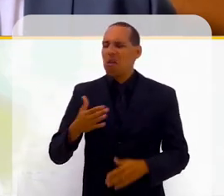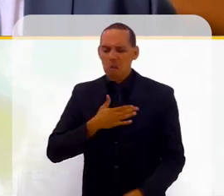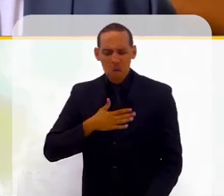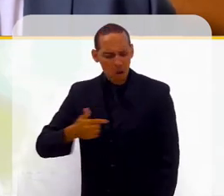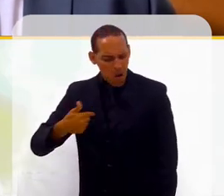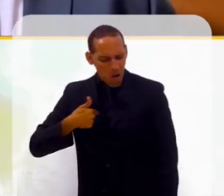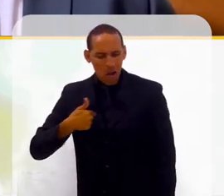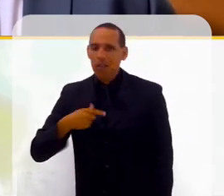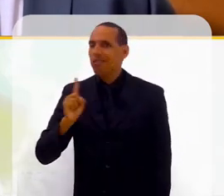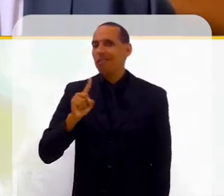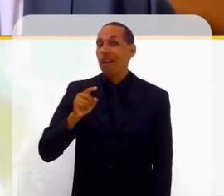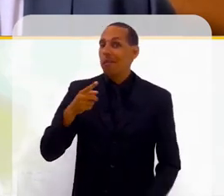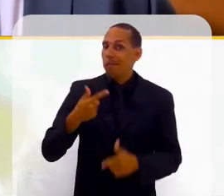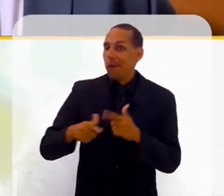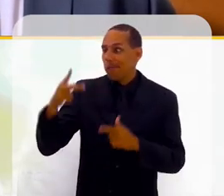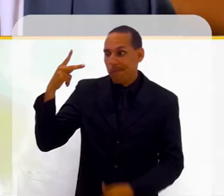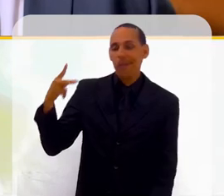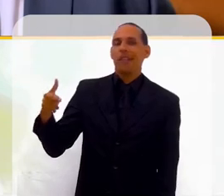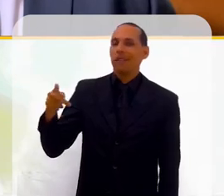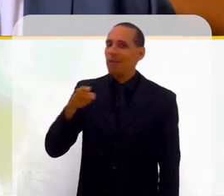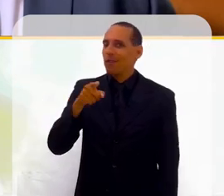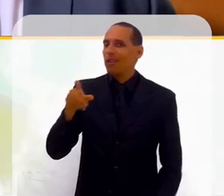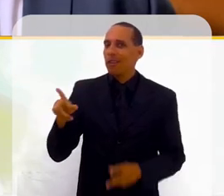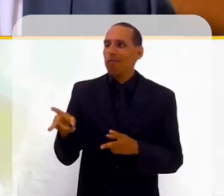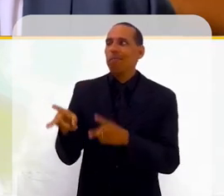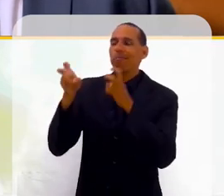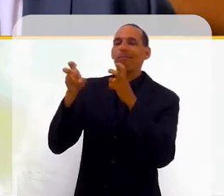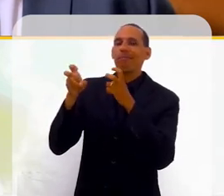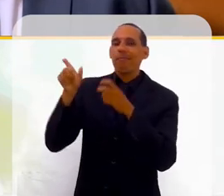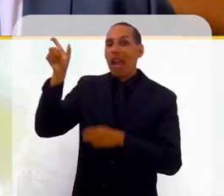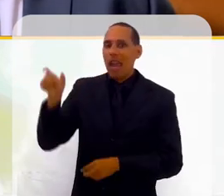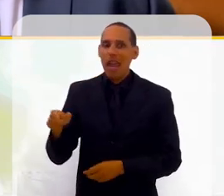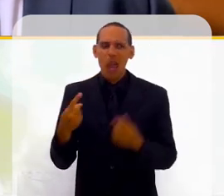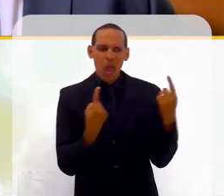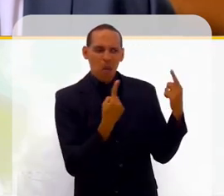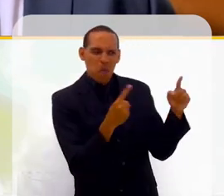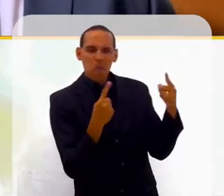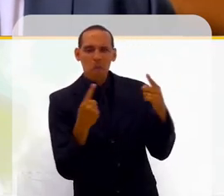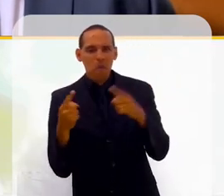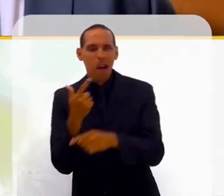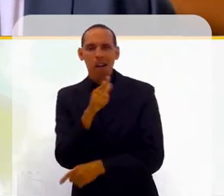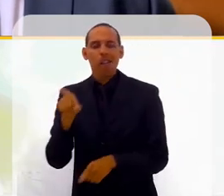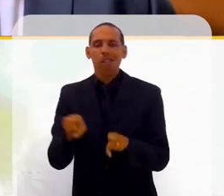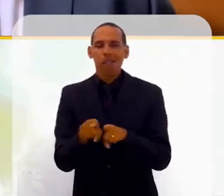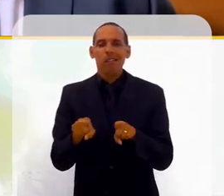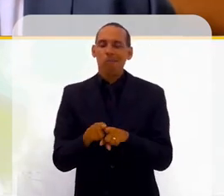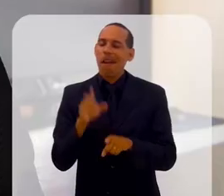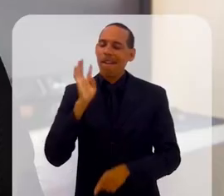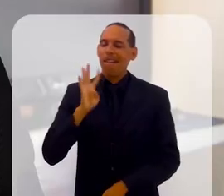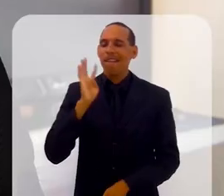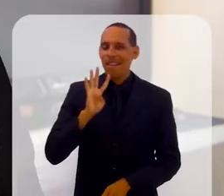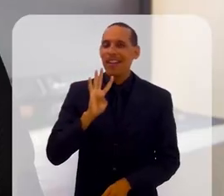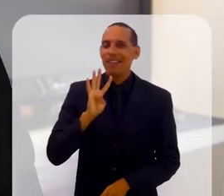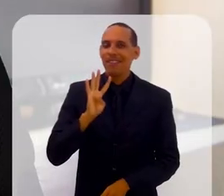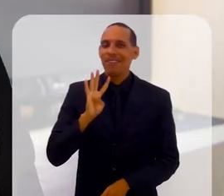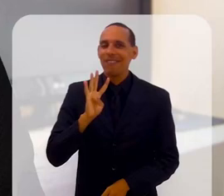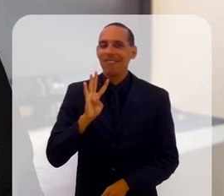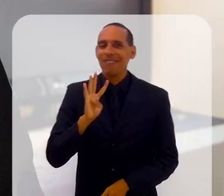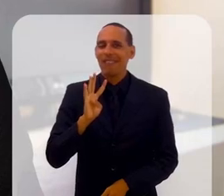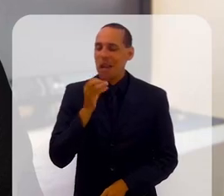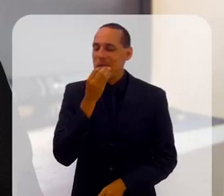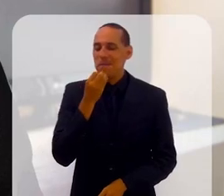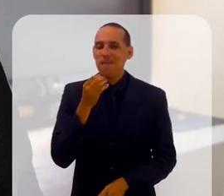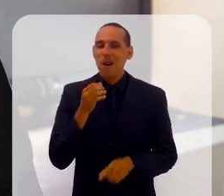de mim. Não, é o problema dele, entendeu? E ele faz isso com outras pessoas. Isso é muito bacana. Isso é uma lição muito